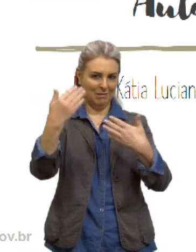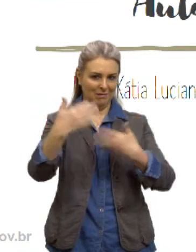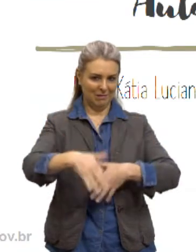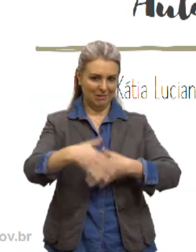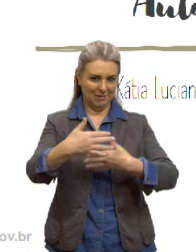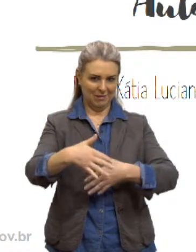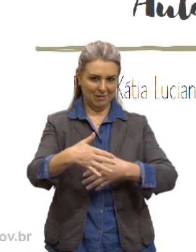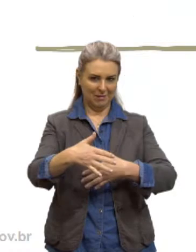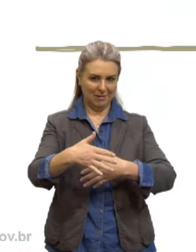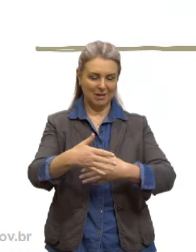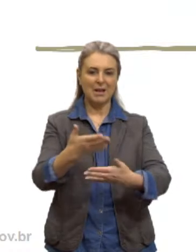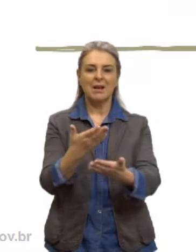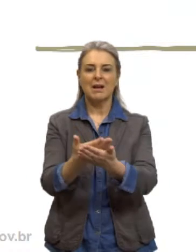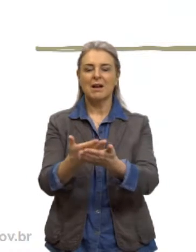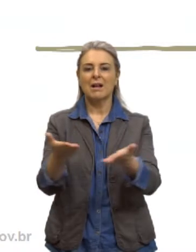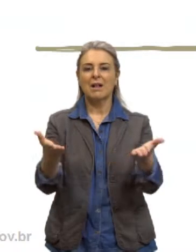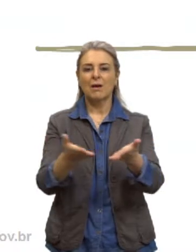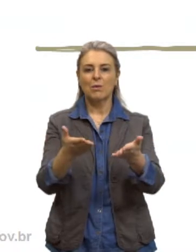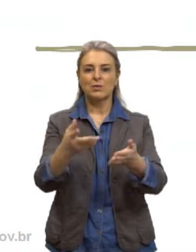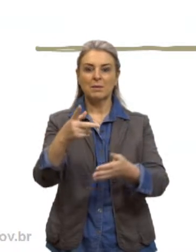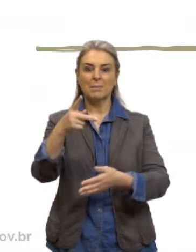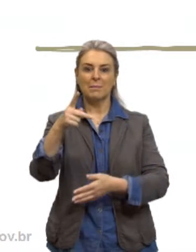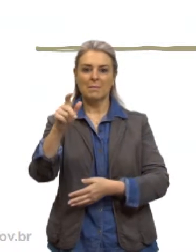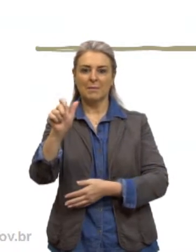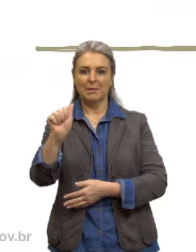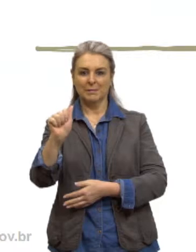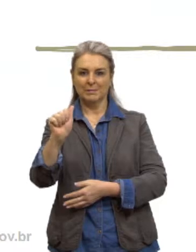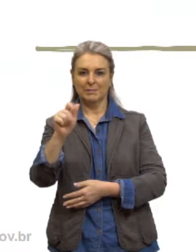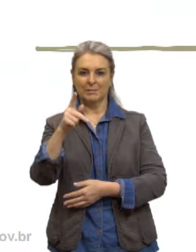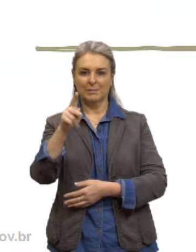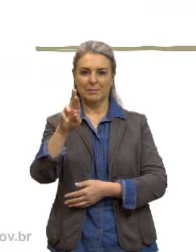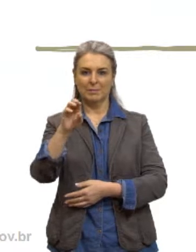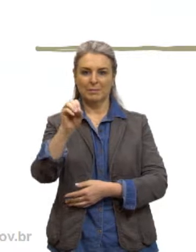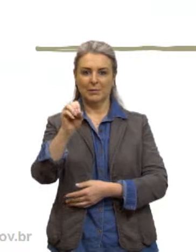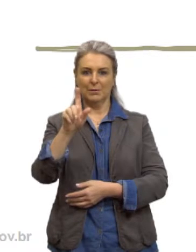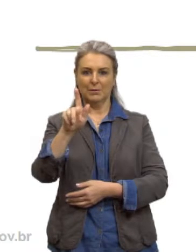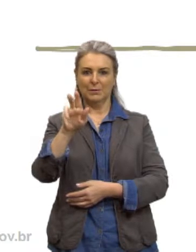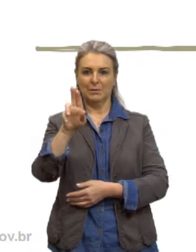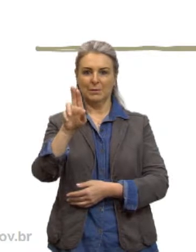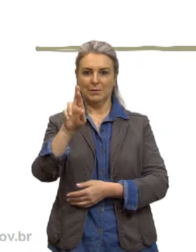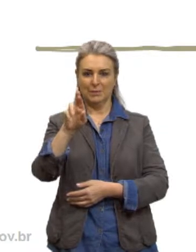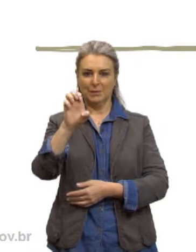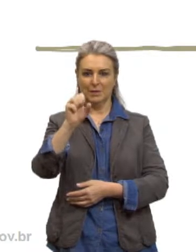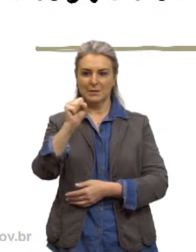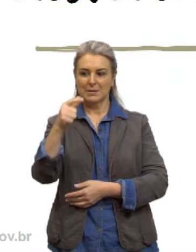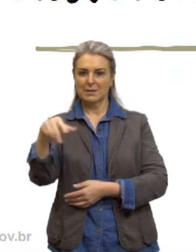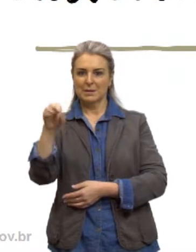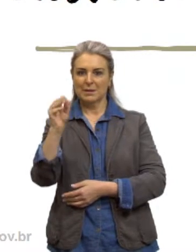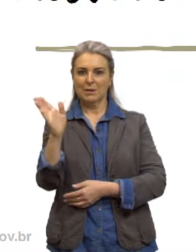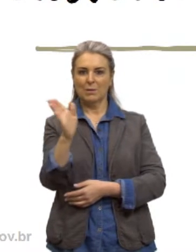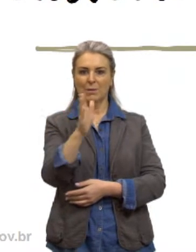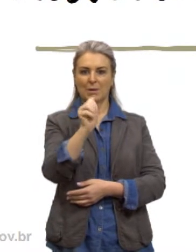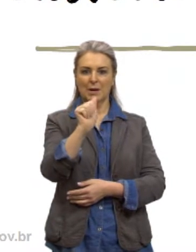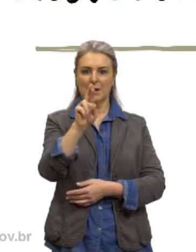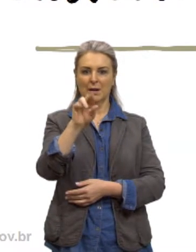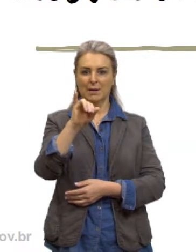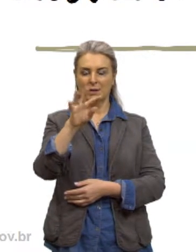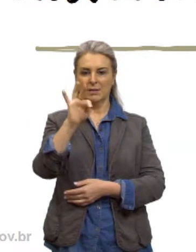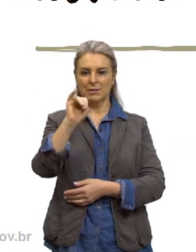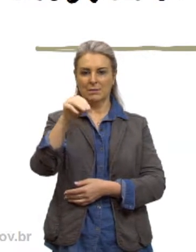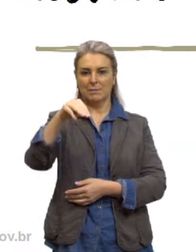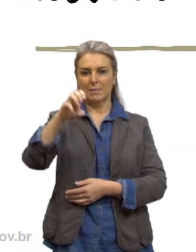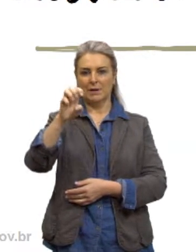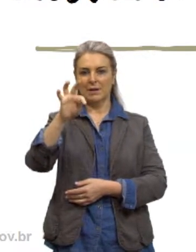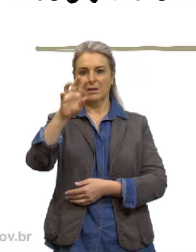A nossa aula de hoje é progressões aritméticas, a nossa vigésima primeira aula desse módulo números e nós começamos um